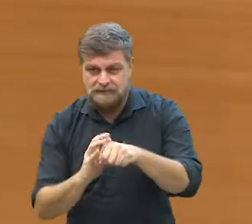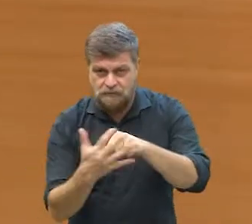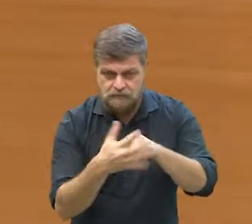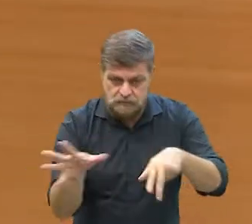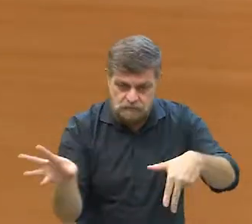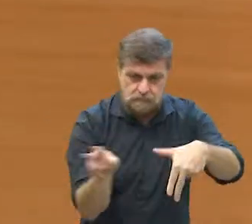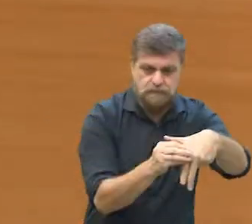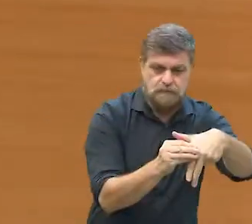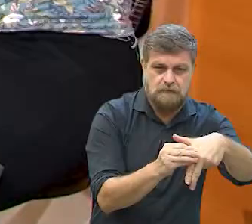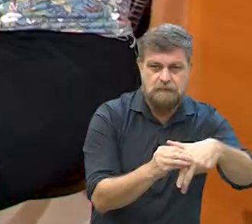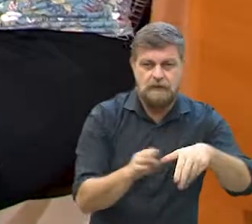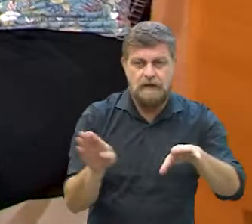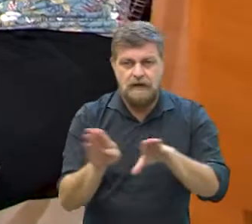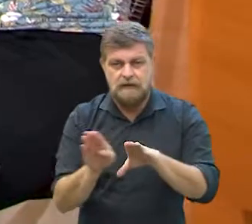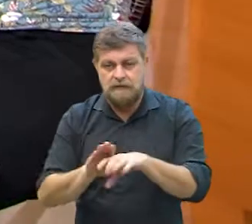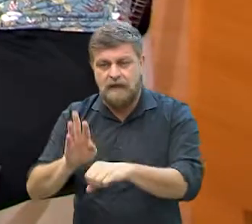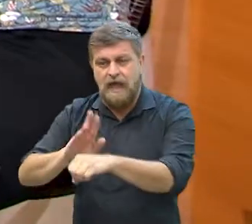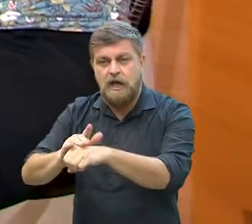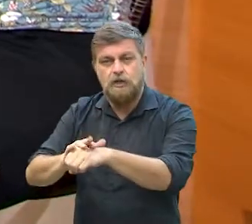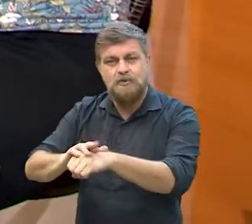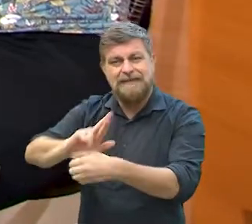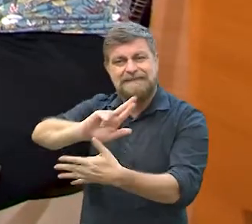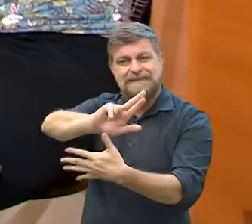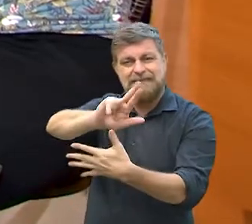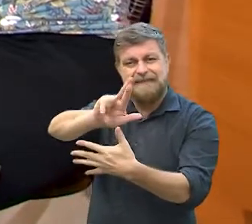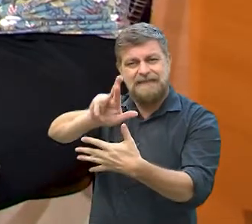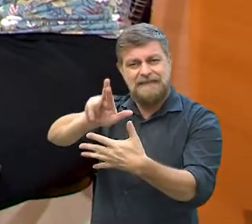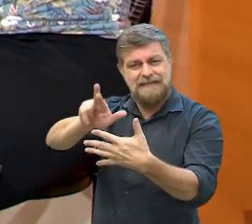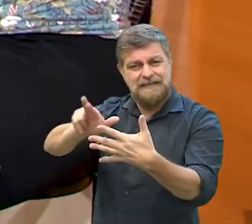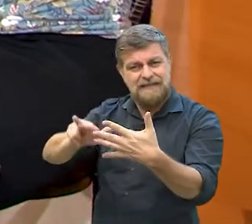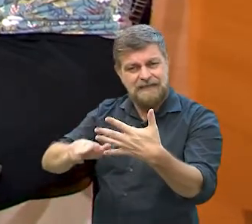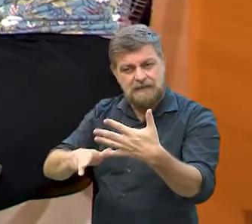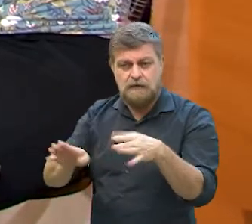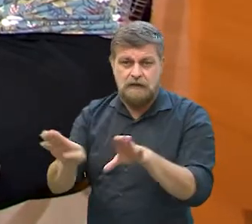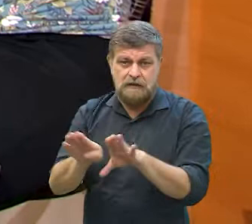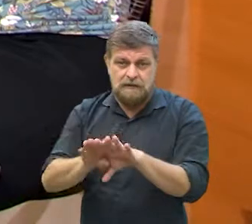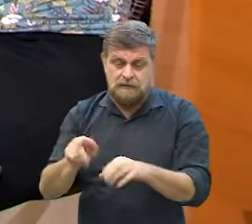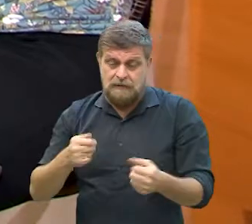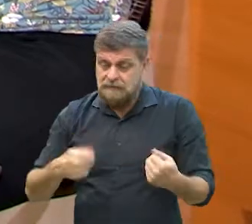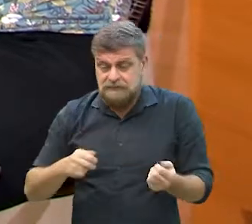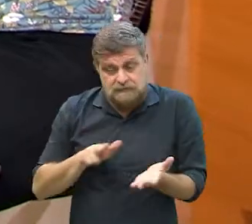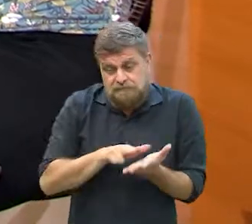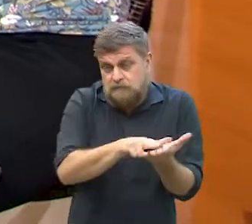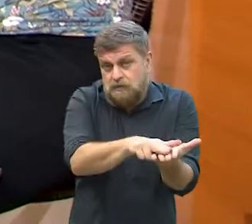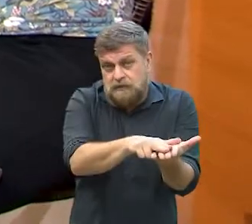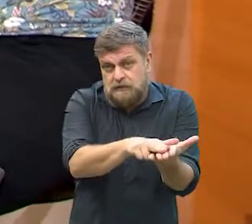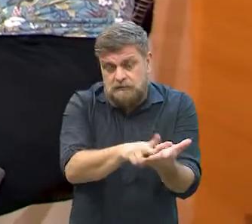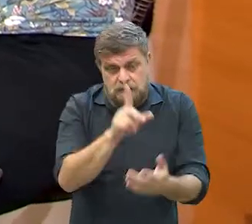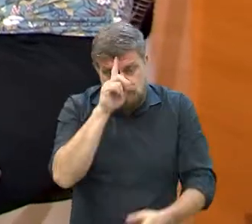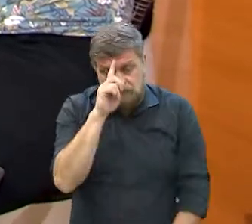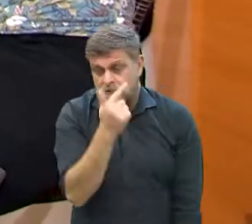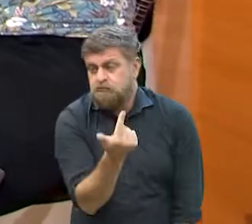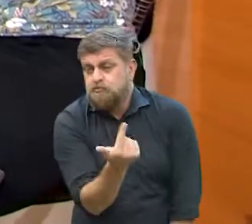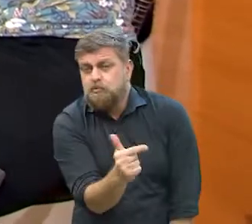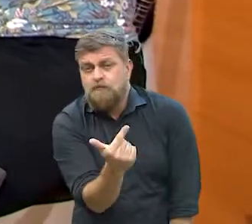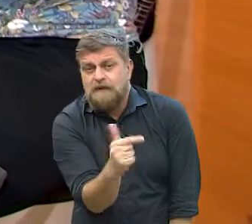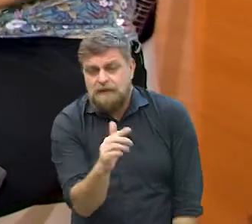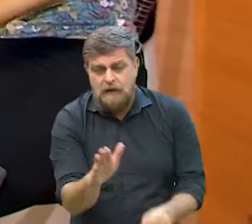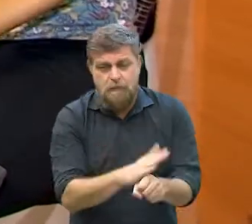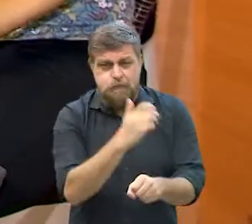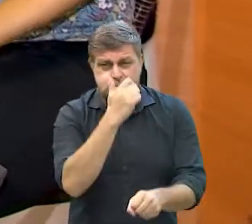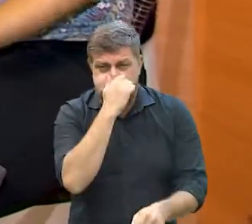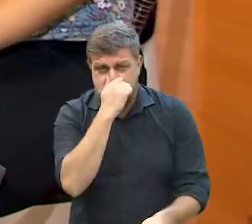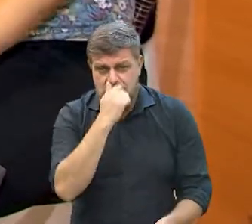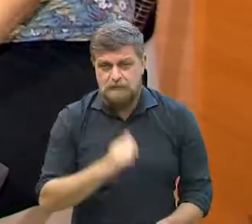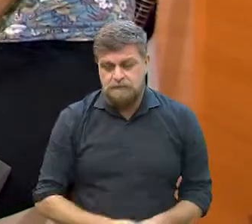população pelo Covid e afeta a população por conta de outras situações também, que talvez você precise de um leito e você não